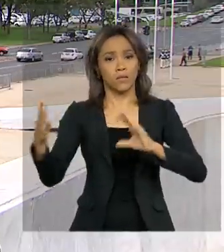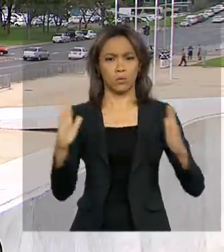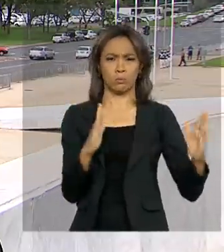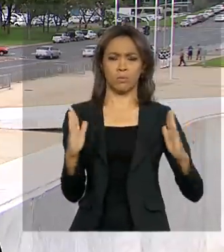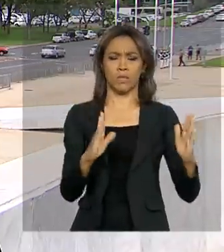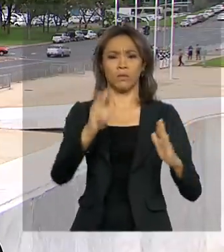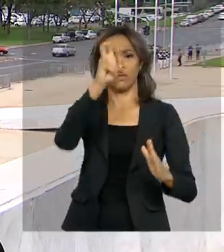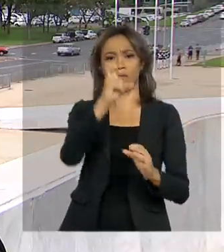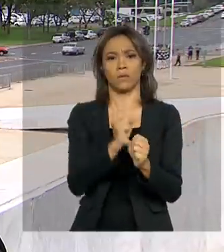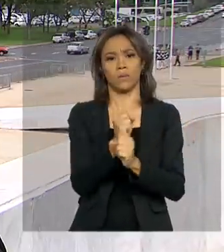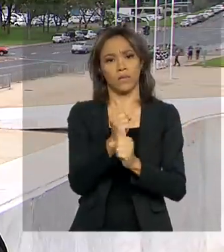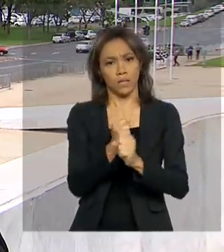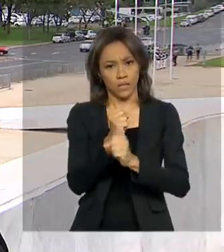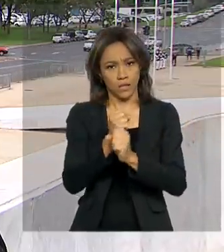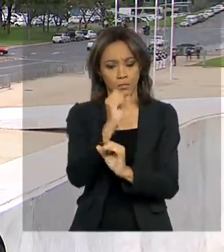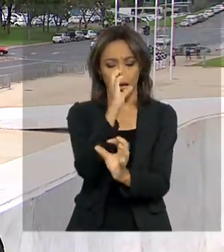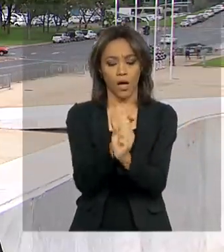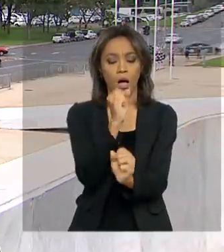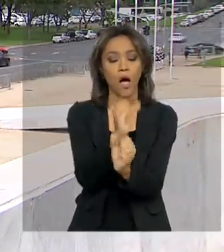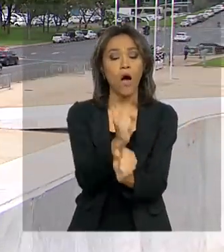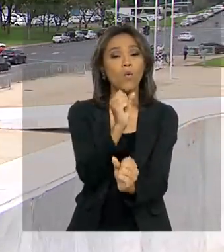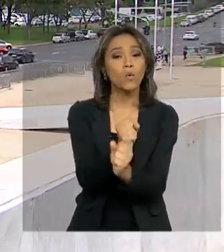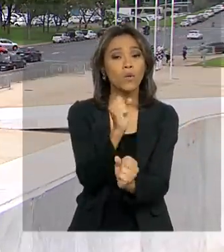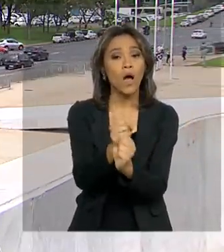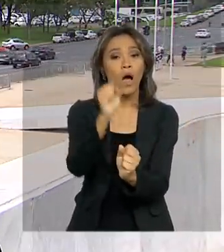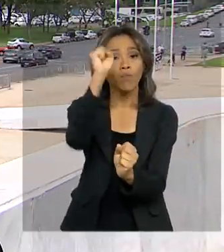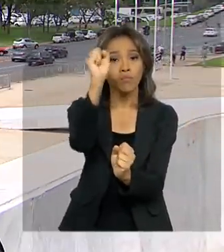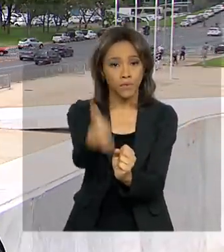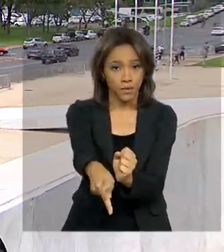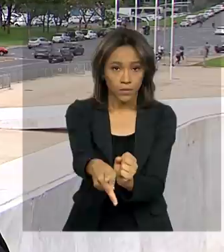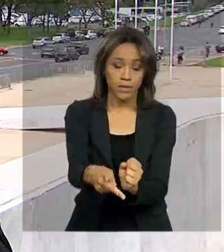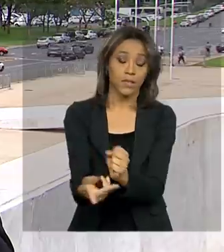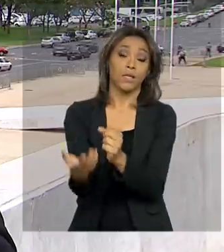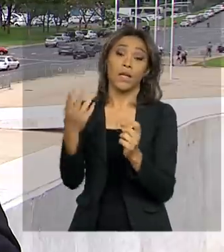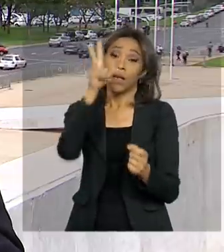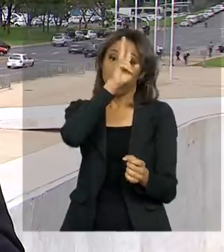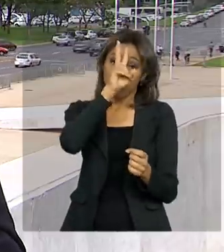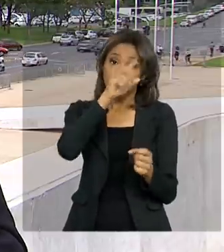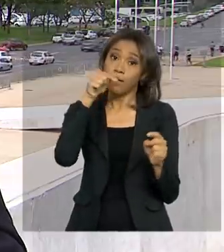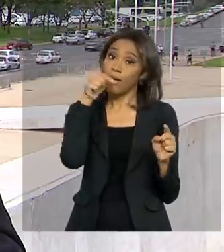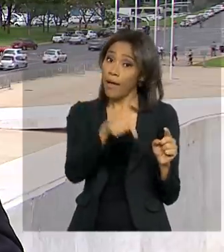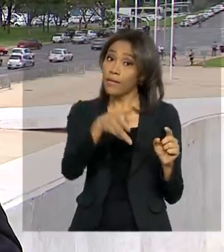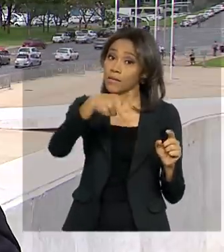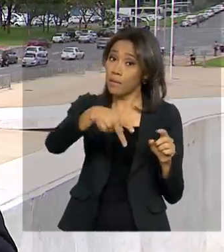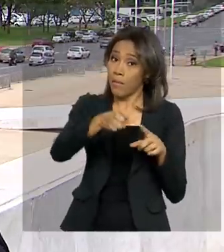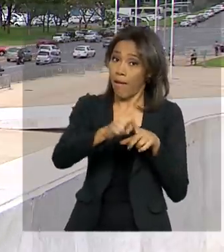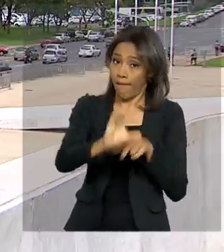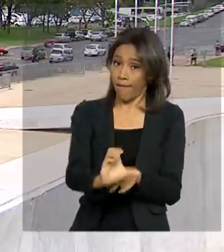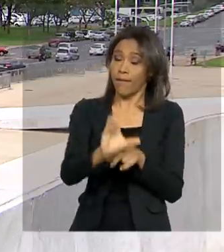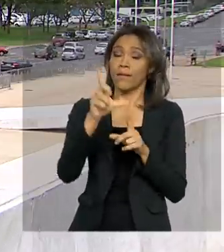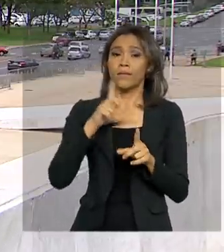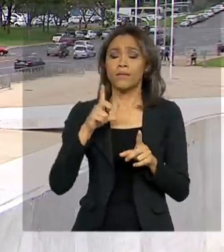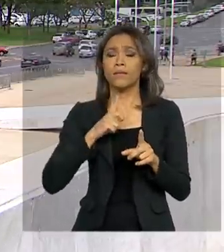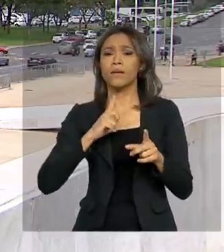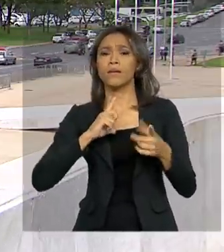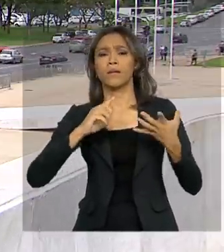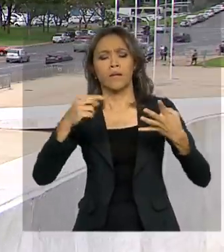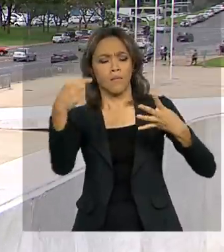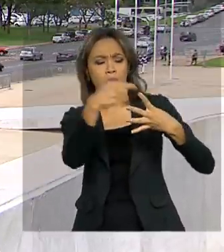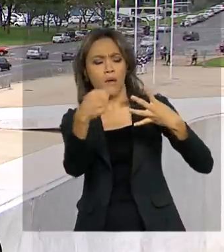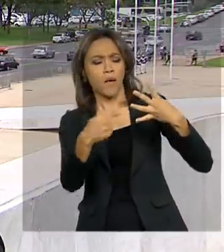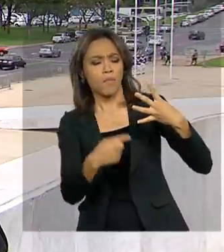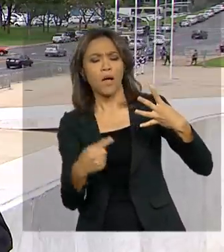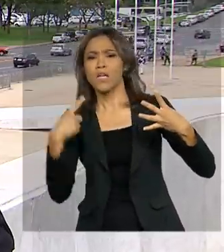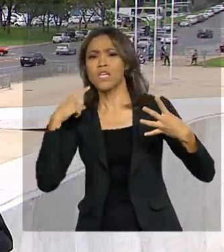cinco anos para o cálculo de benefícios da aposentadoria. Lembrando que essa PEC paralela reúne pontos que não foram consenso na PEC